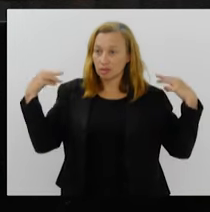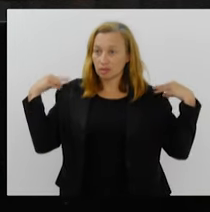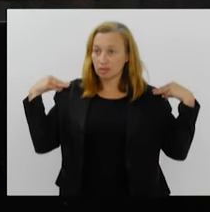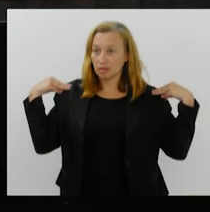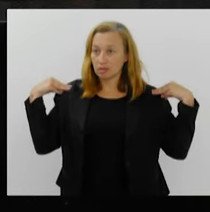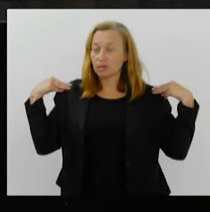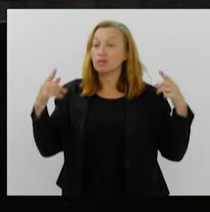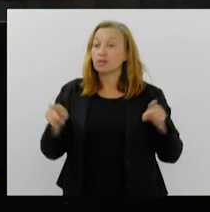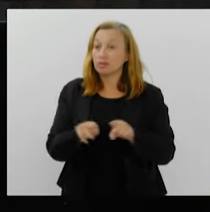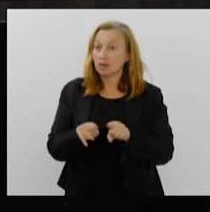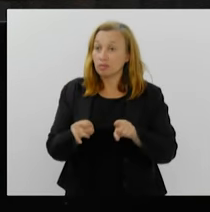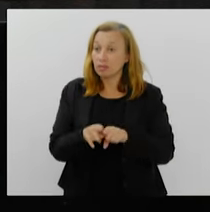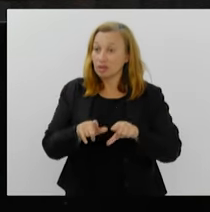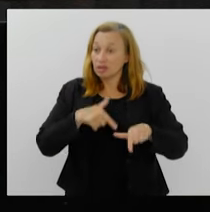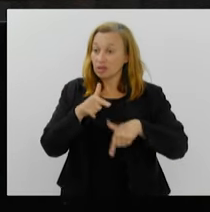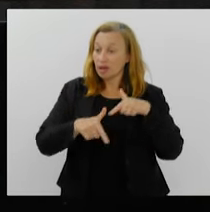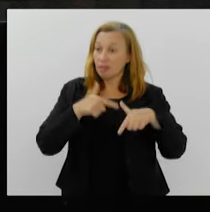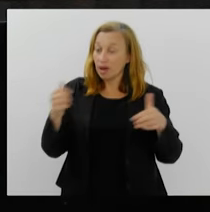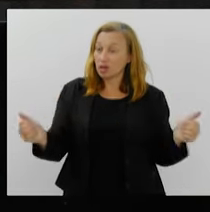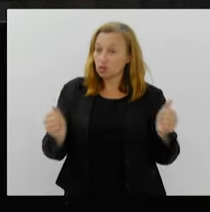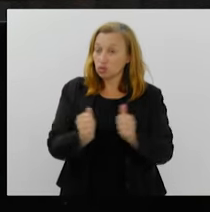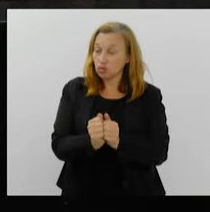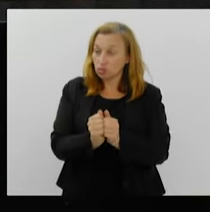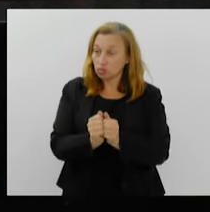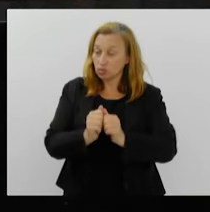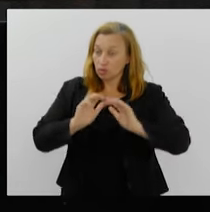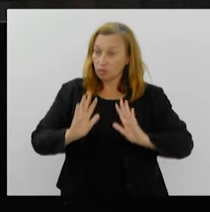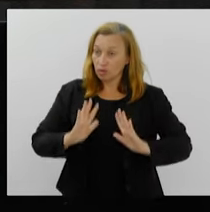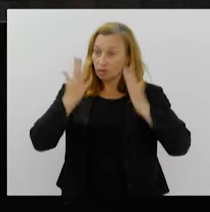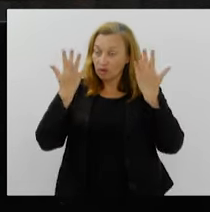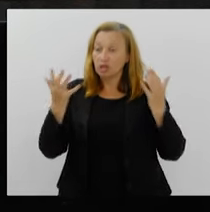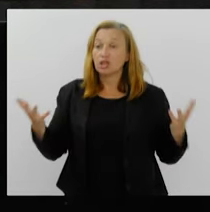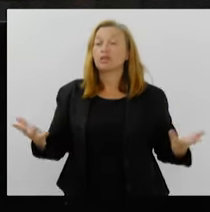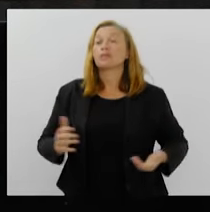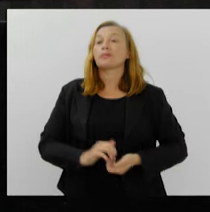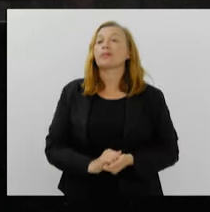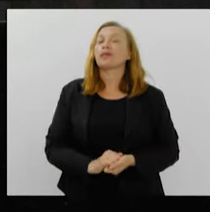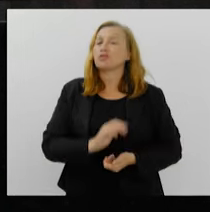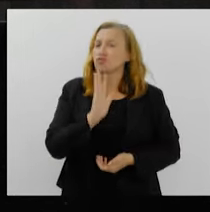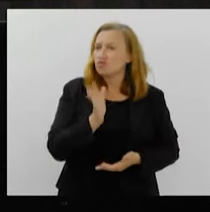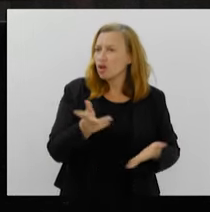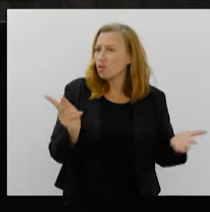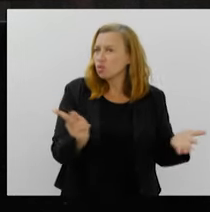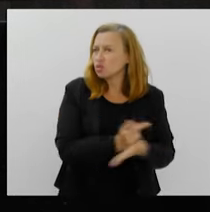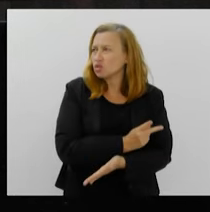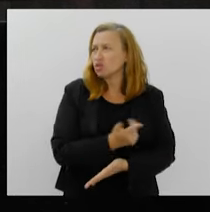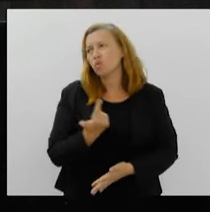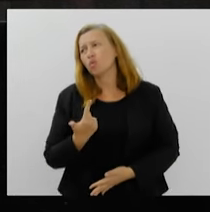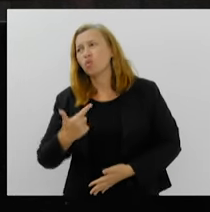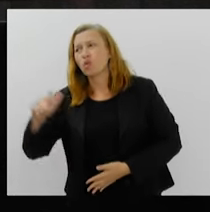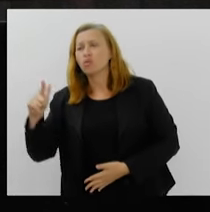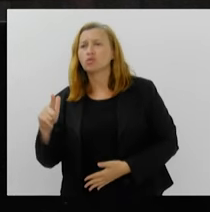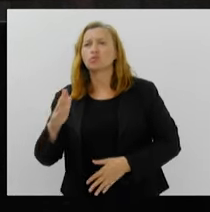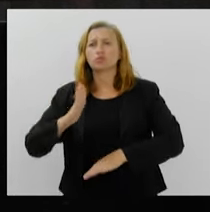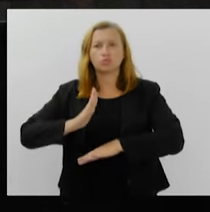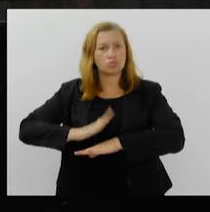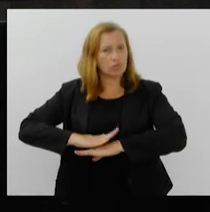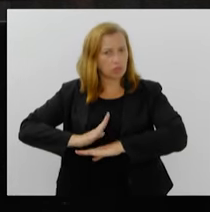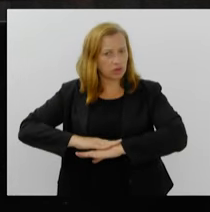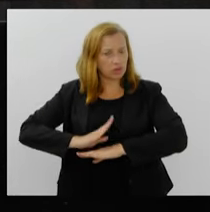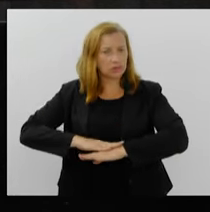atuação no evento. Isso já aconteceu em outras épocas,